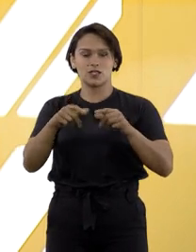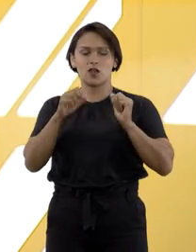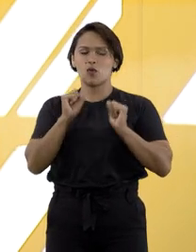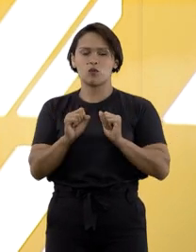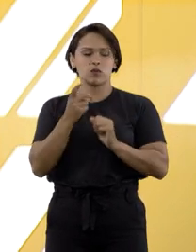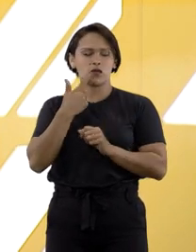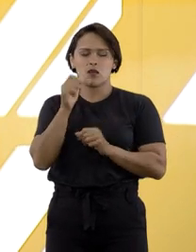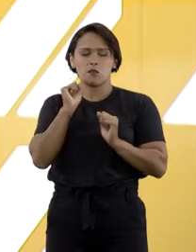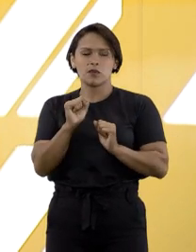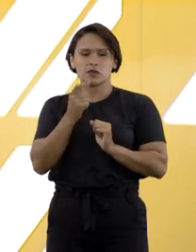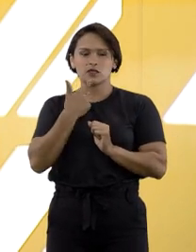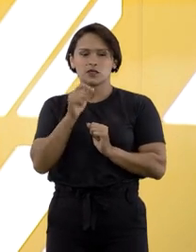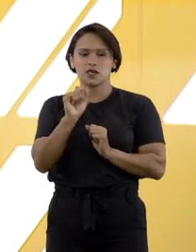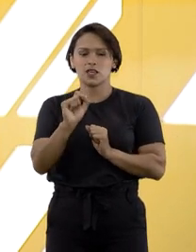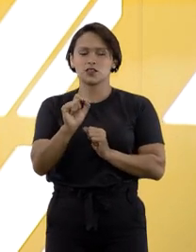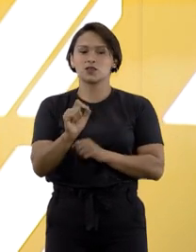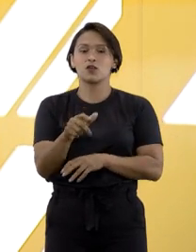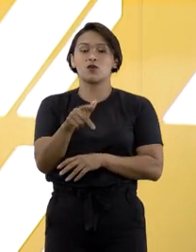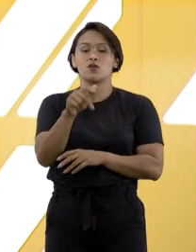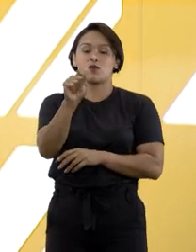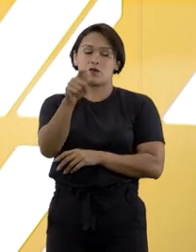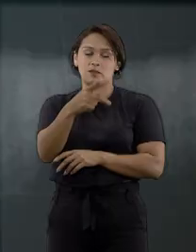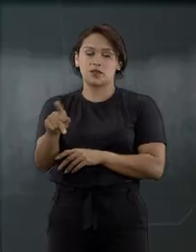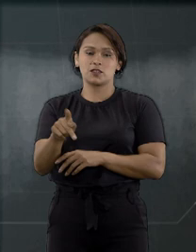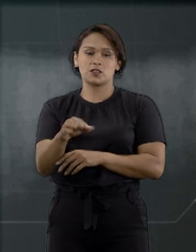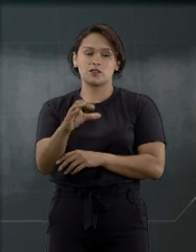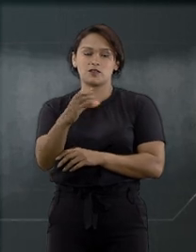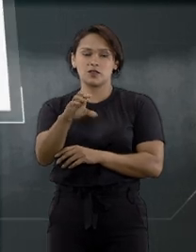o Tribunal lançou o aplicativo CPE Mobile.